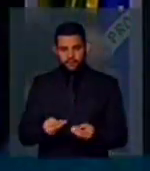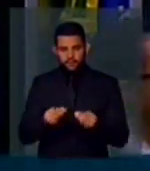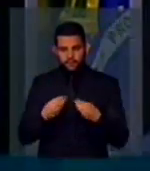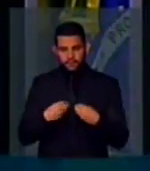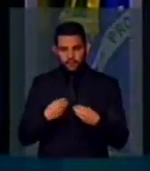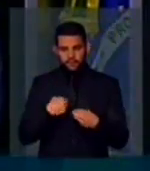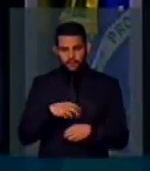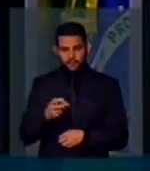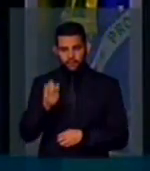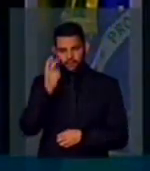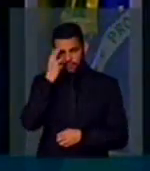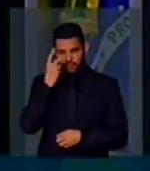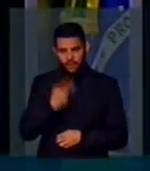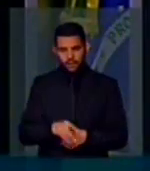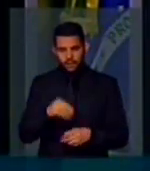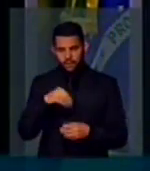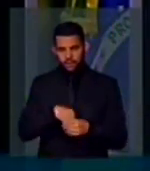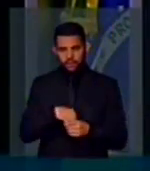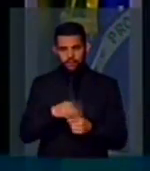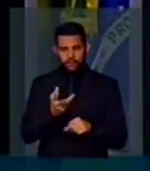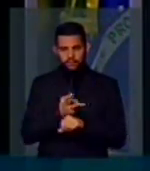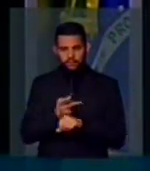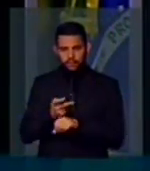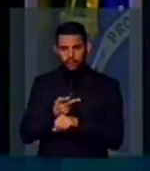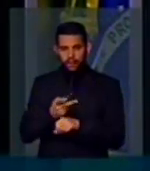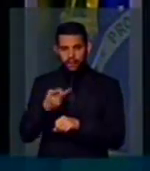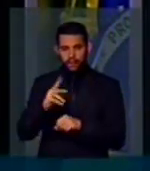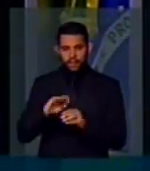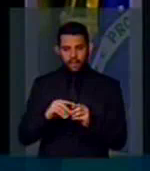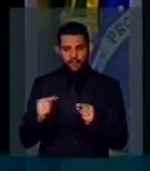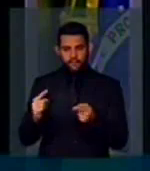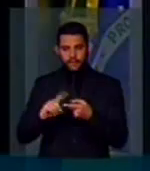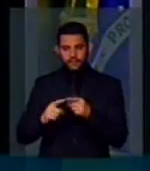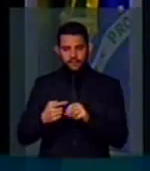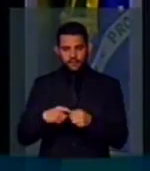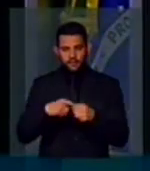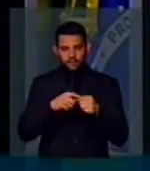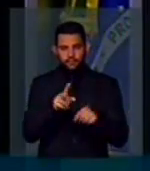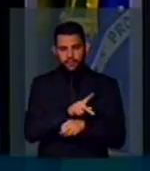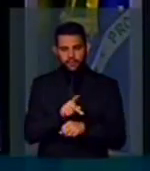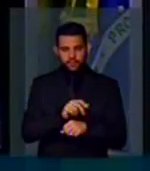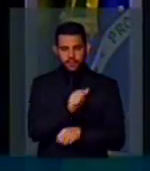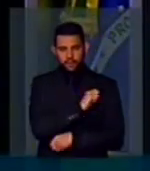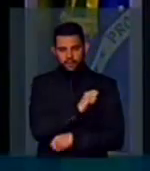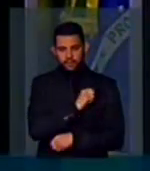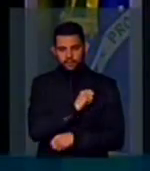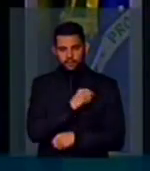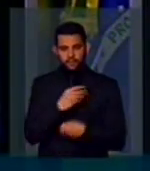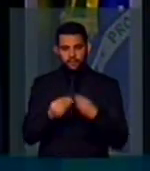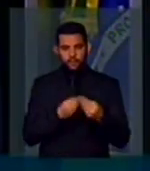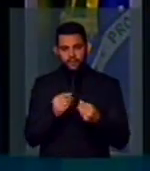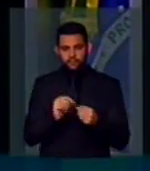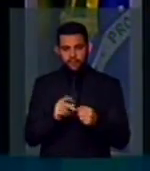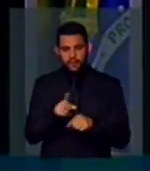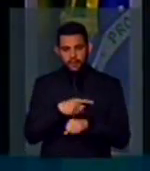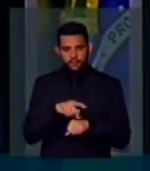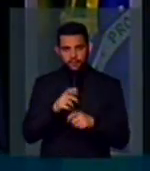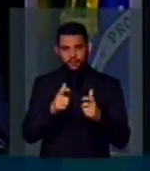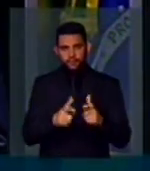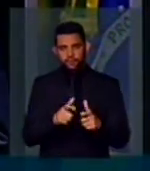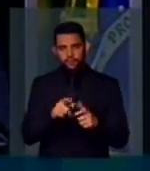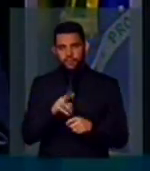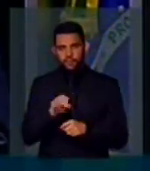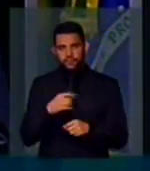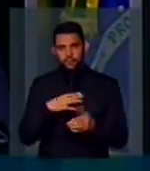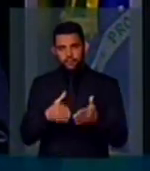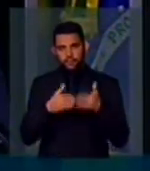da cultura deles aqui dentro. Não precisamos buscar lá, fazer intercâmbio de professores e alunos, repito, com que parte desse país. Então, é